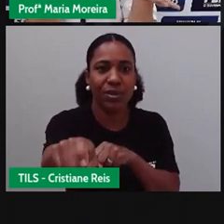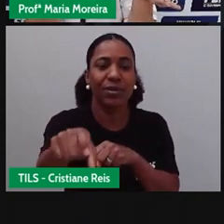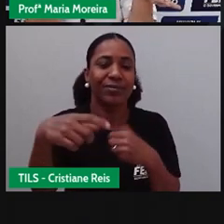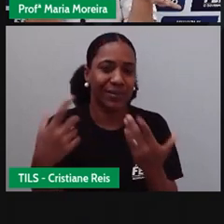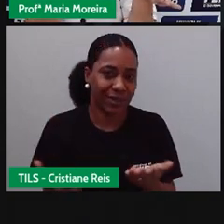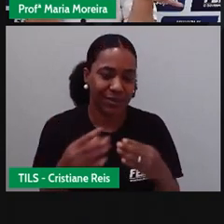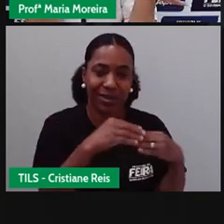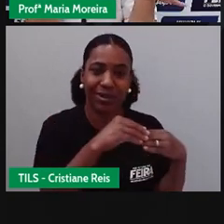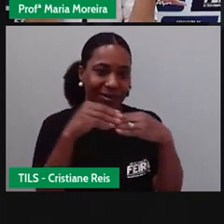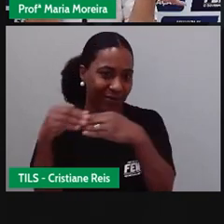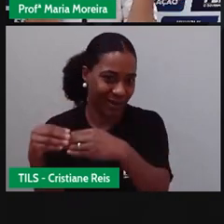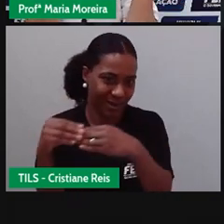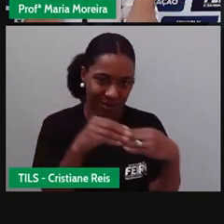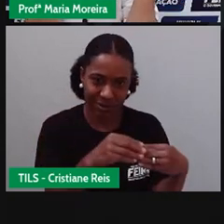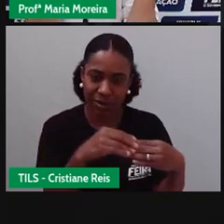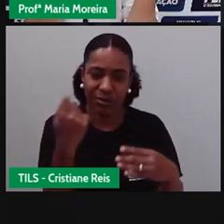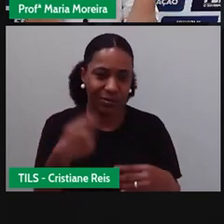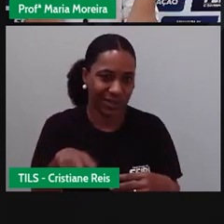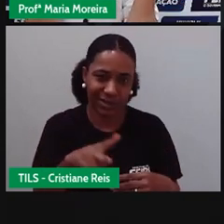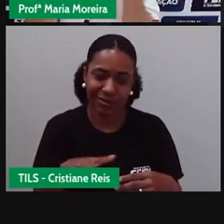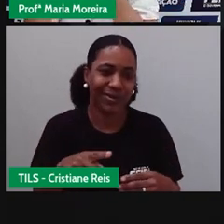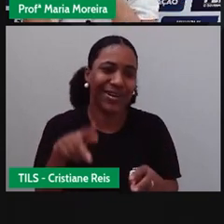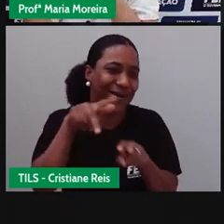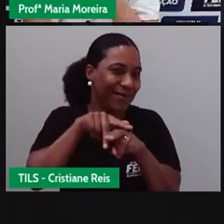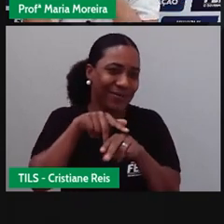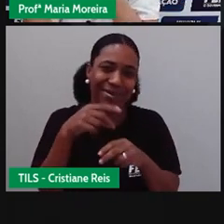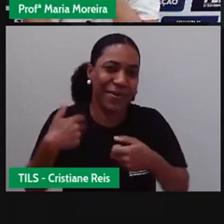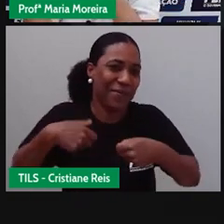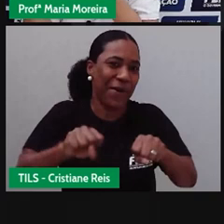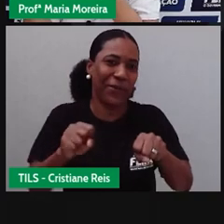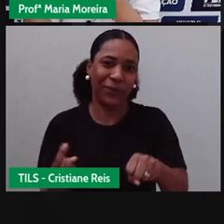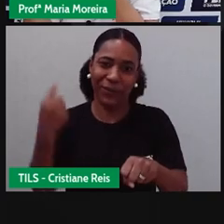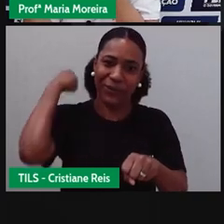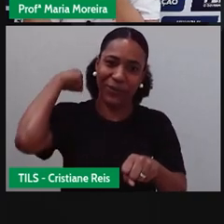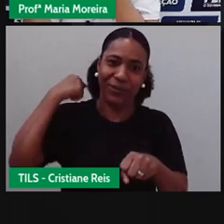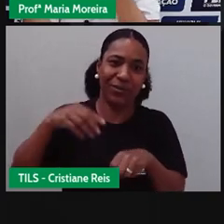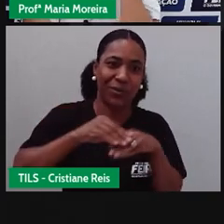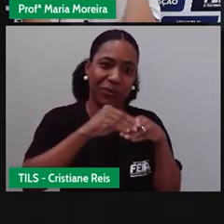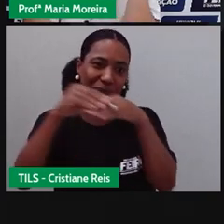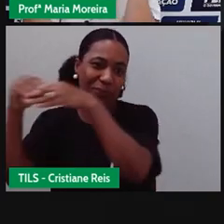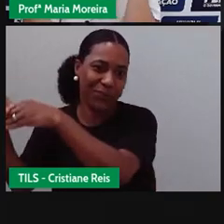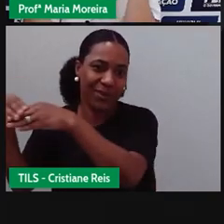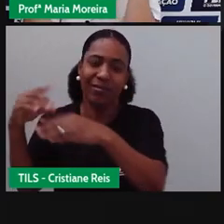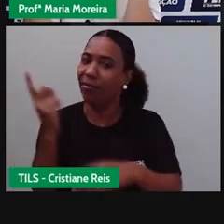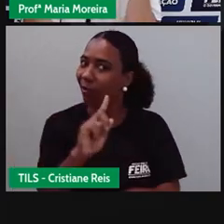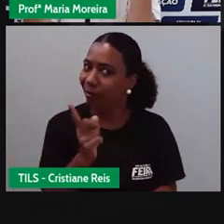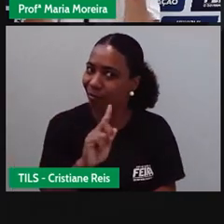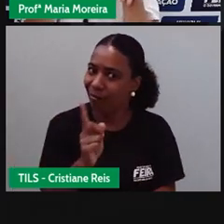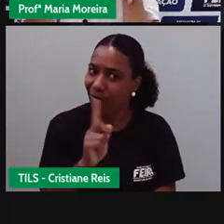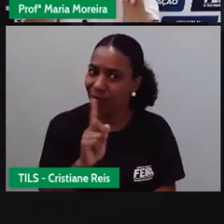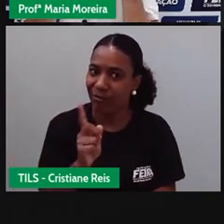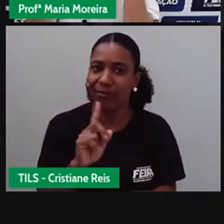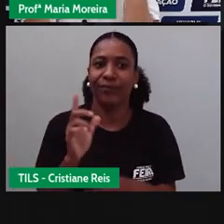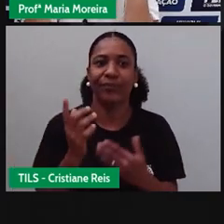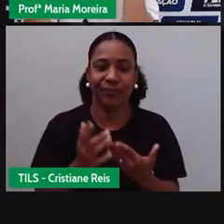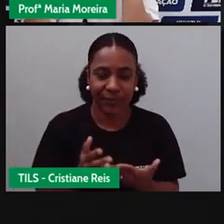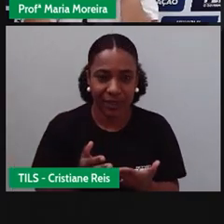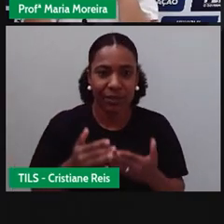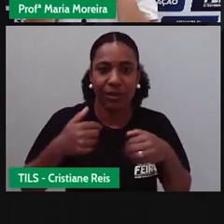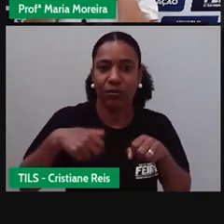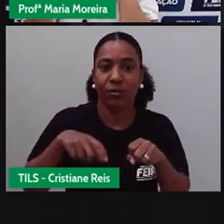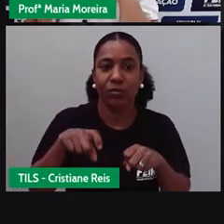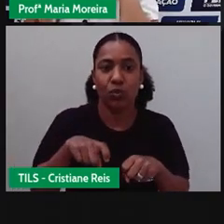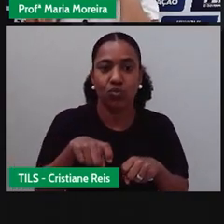remoção do paciente, porque, obviamente, você não vai pegar um paciente, colocar na garupa da moto e levar para o hospital. Não faz sentido. O é que acontece? É